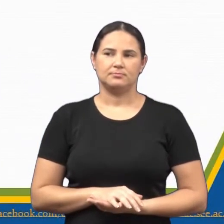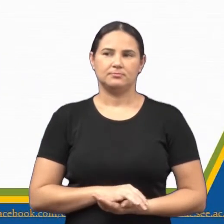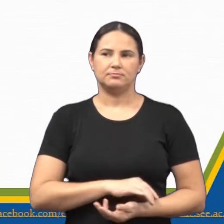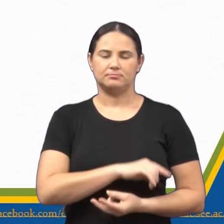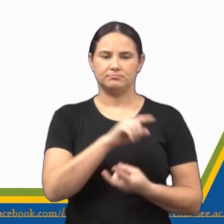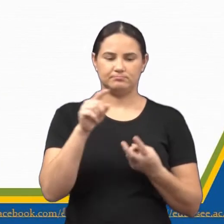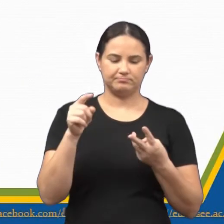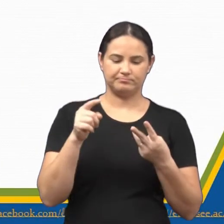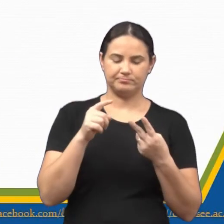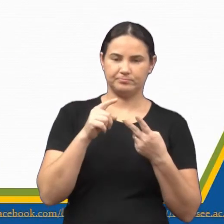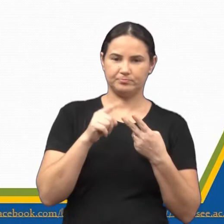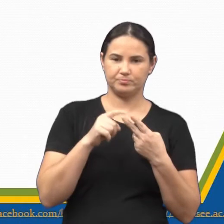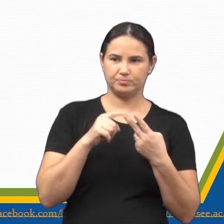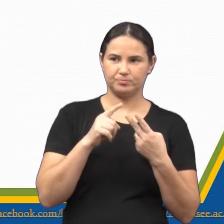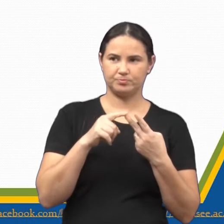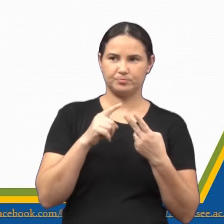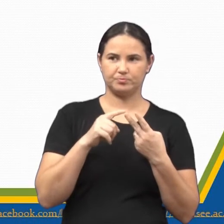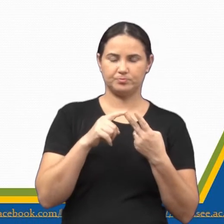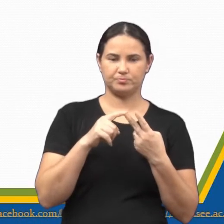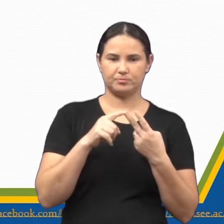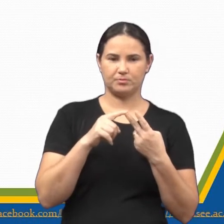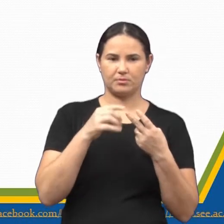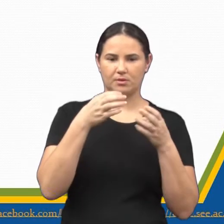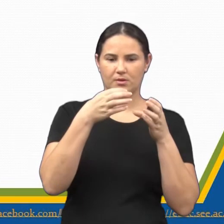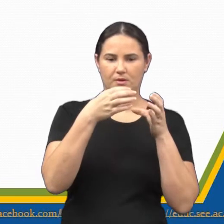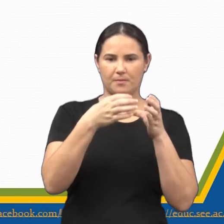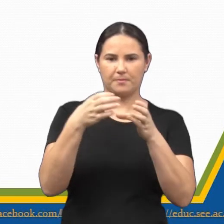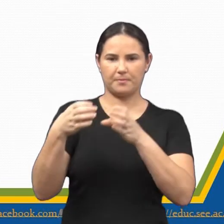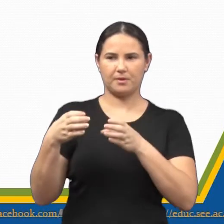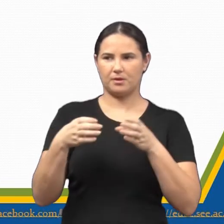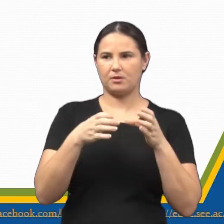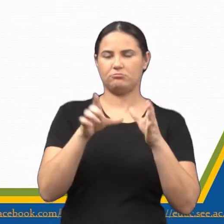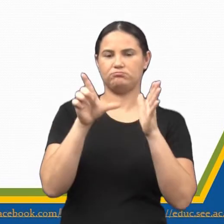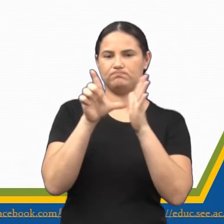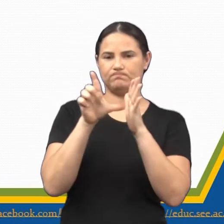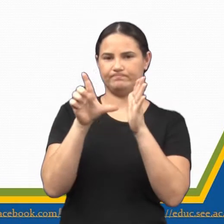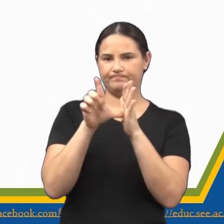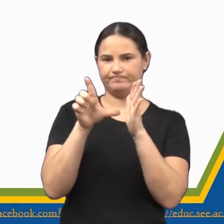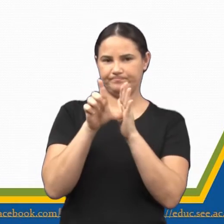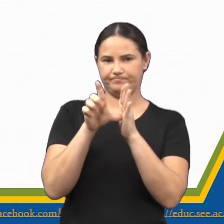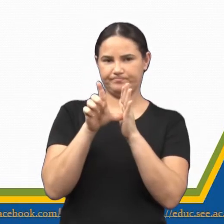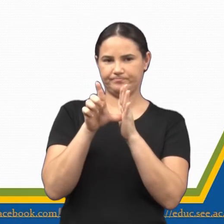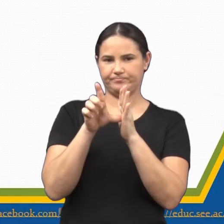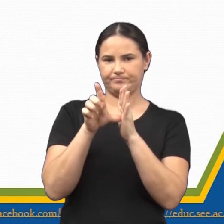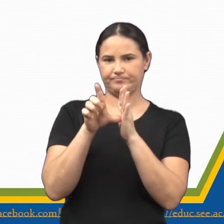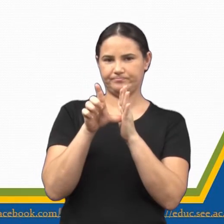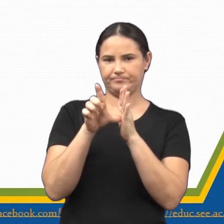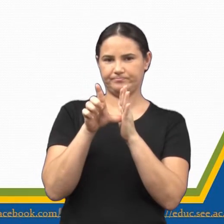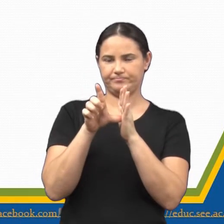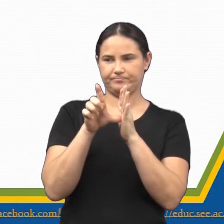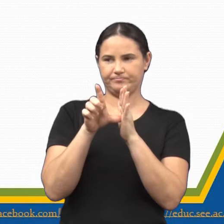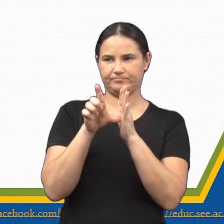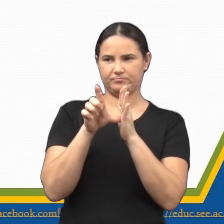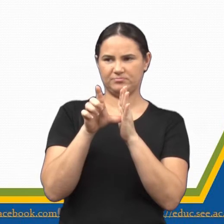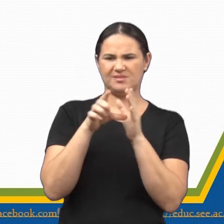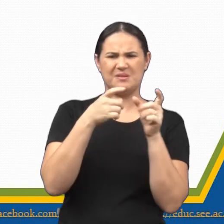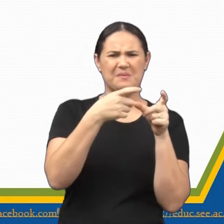O segundo são... Olha aí pra mim na telinha, ó. São os bairros comerciais. Bairros comerciais.